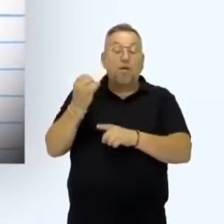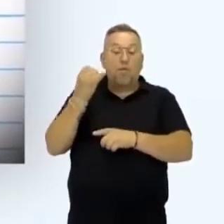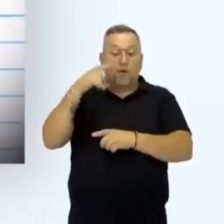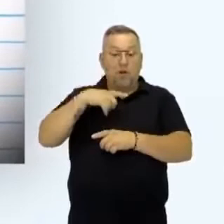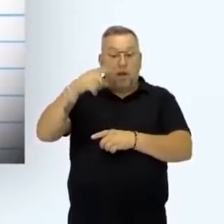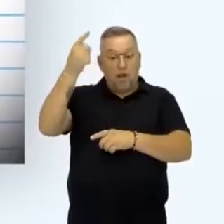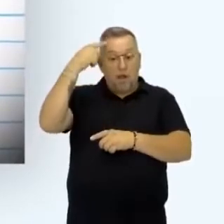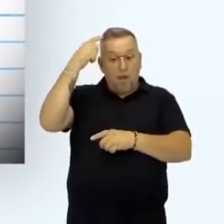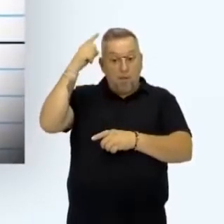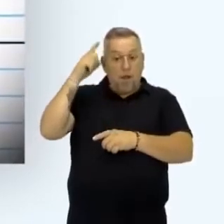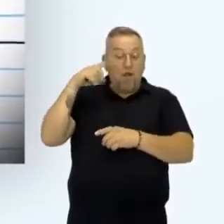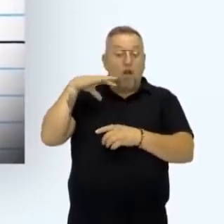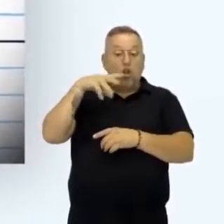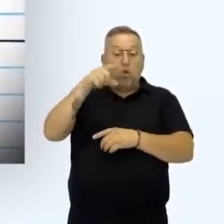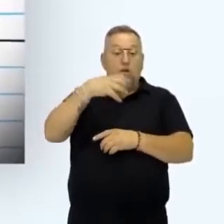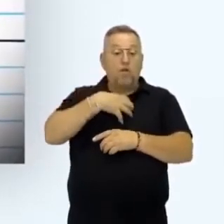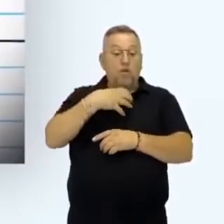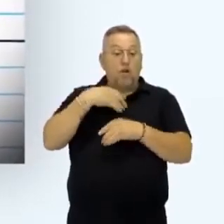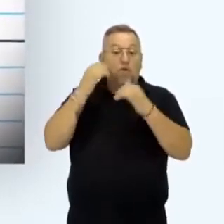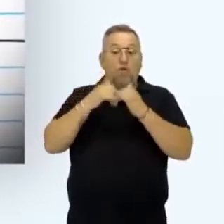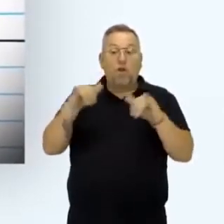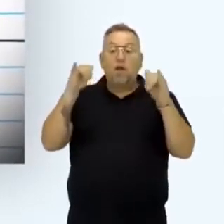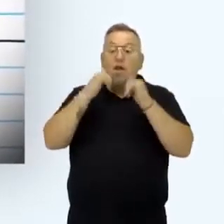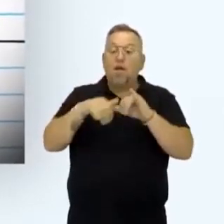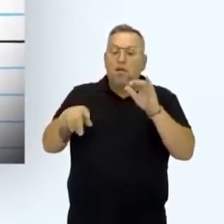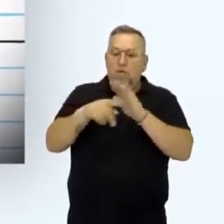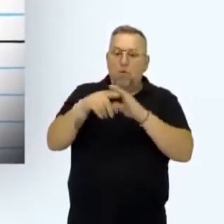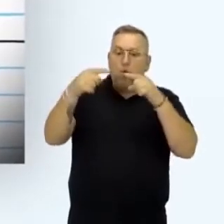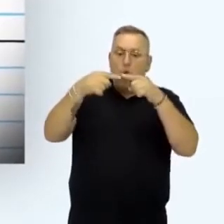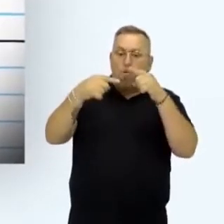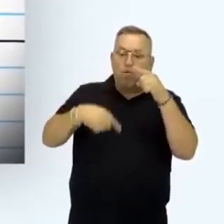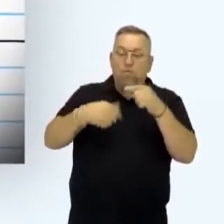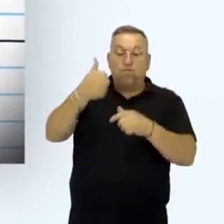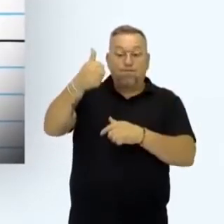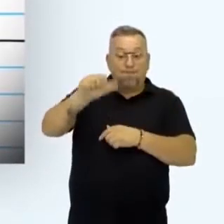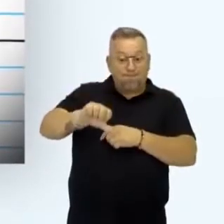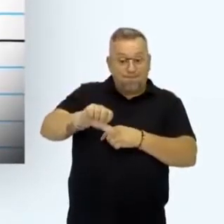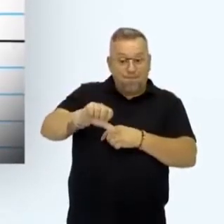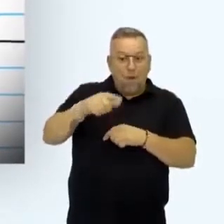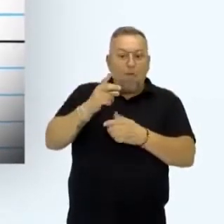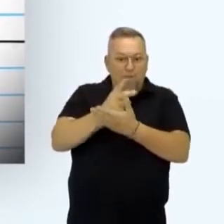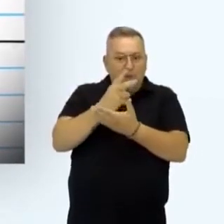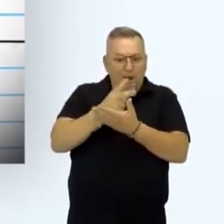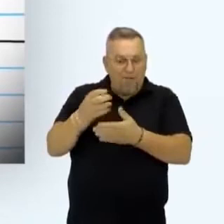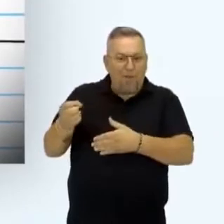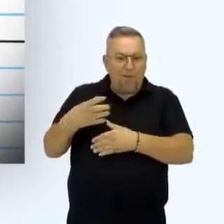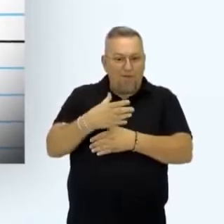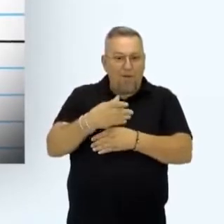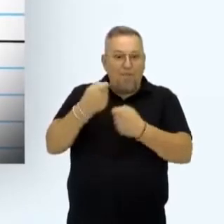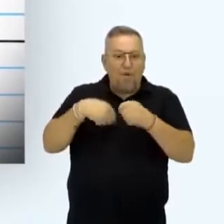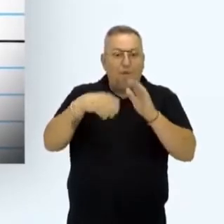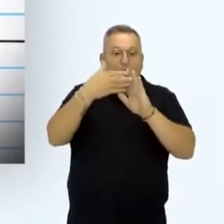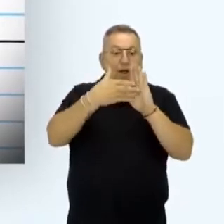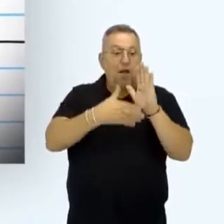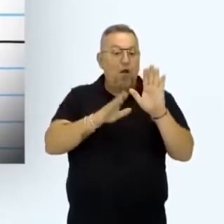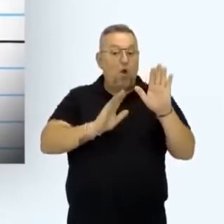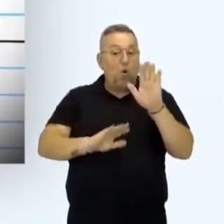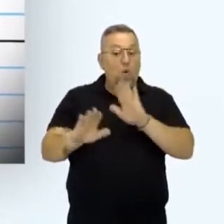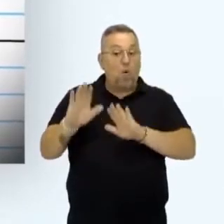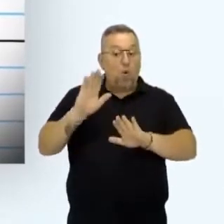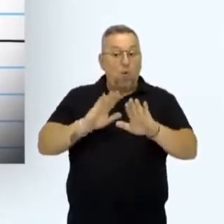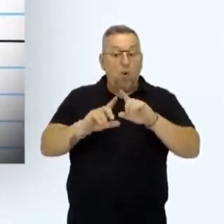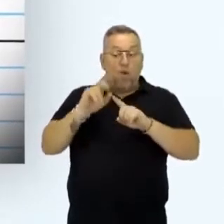se ter em mente que todas as formas de energia têm seus prós e contras, mesmo as renováveis. É preciso planejar com cuidado,